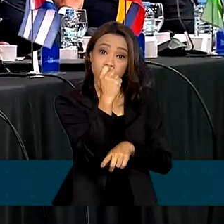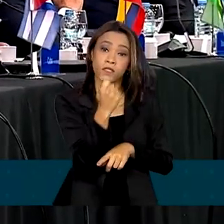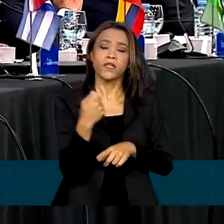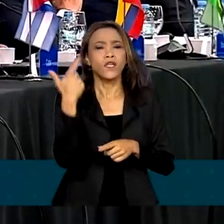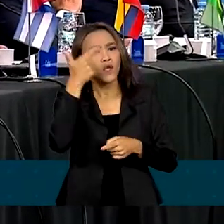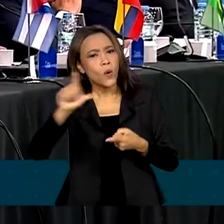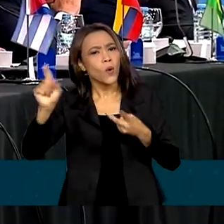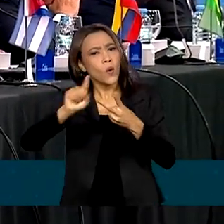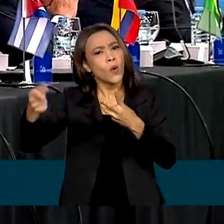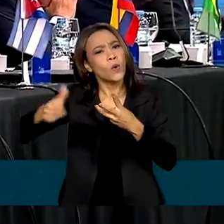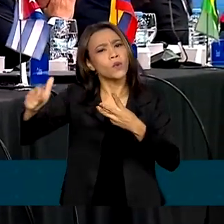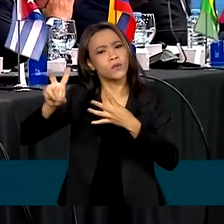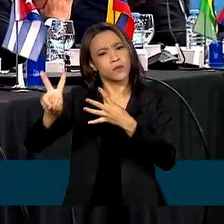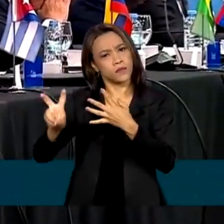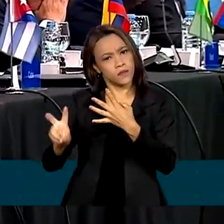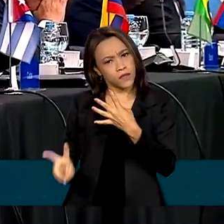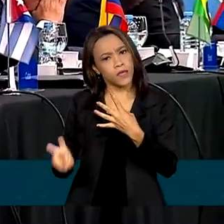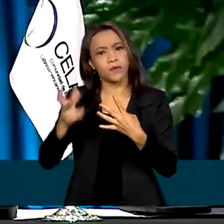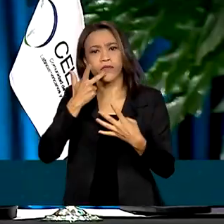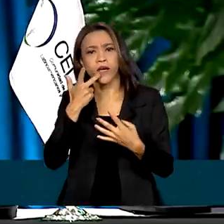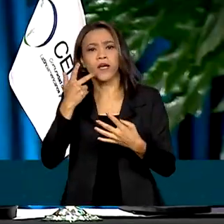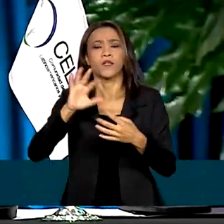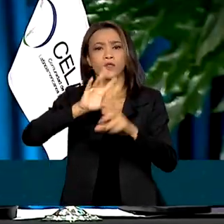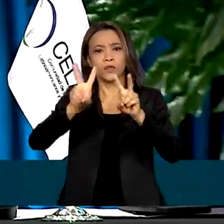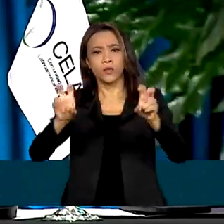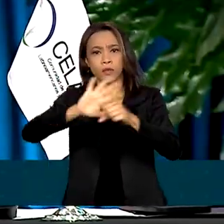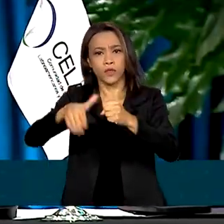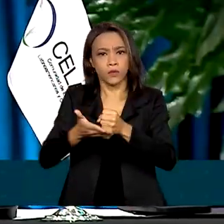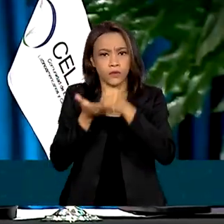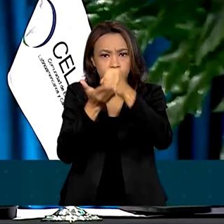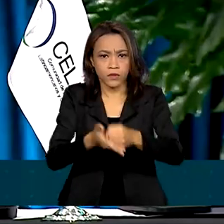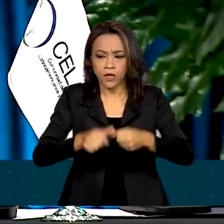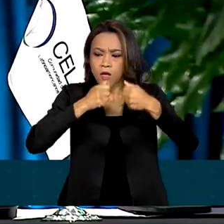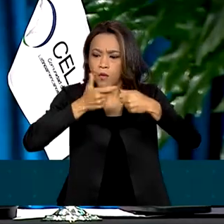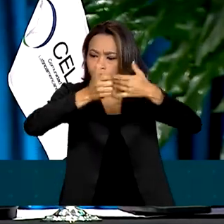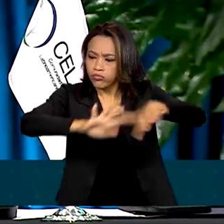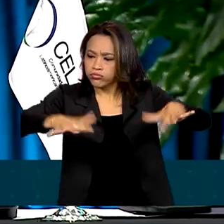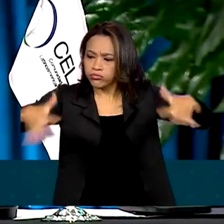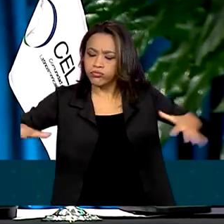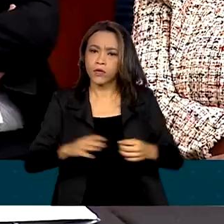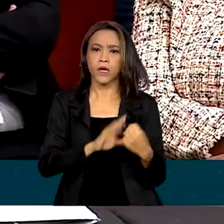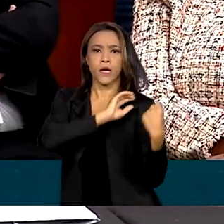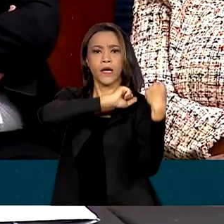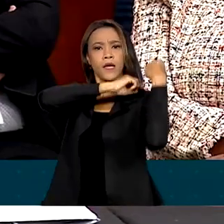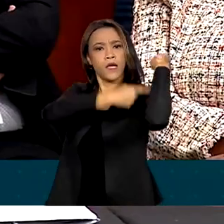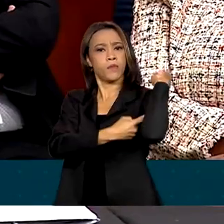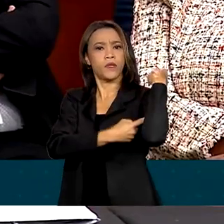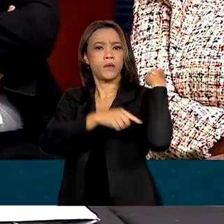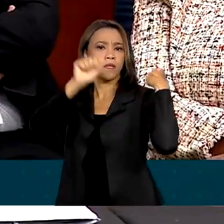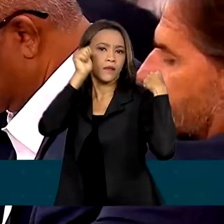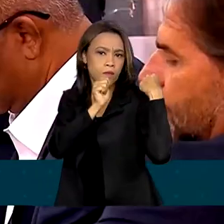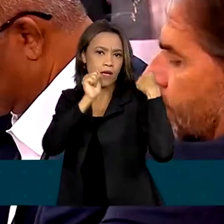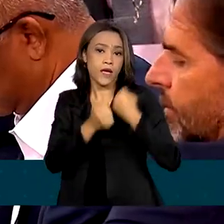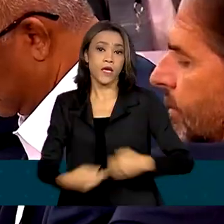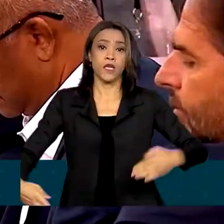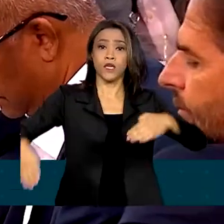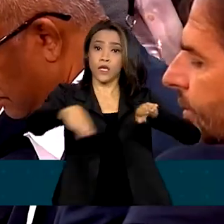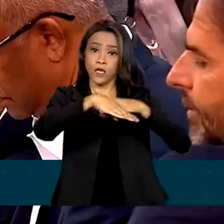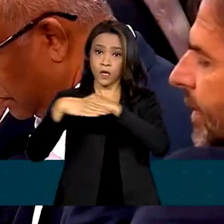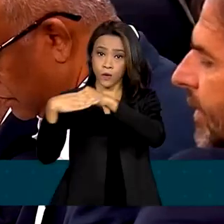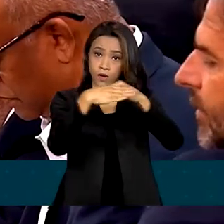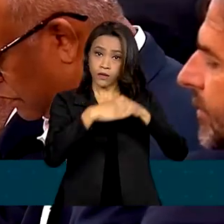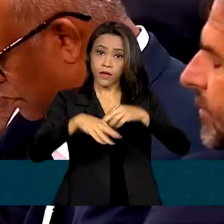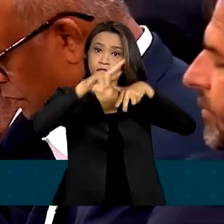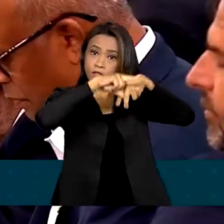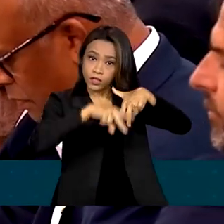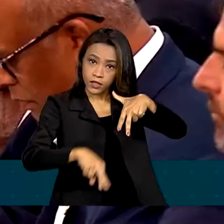recomendações como desenvolvimento sustentável dos oceanos, empoderamento da mulher e igualdade de gênero, segurança